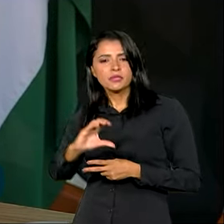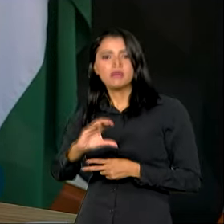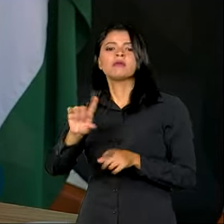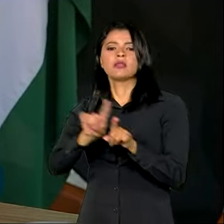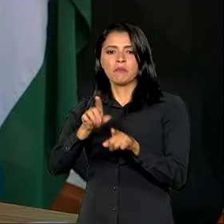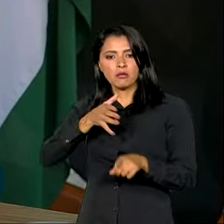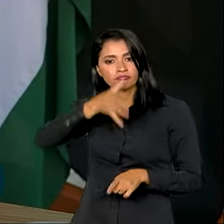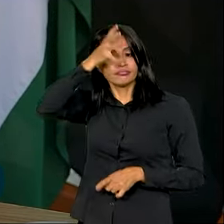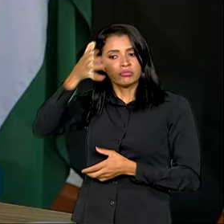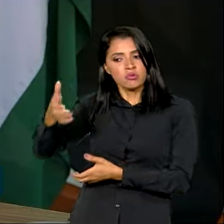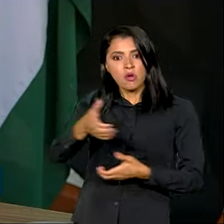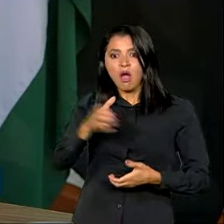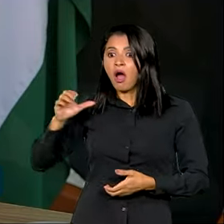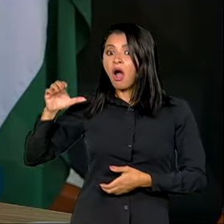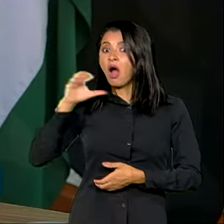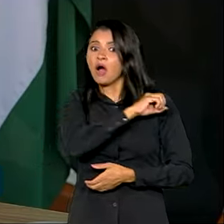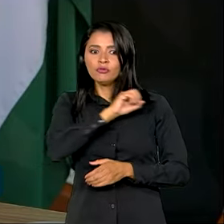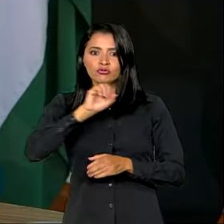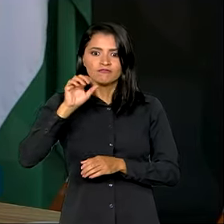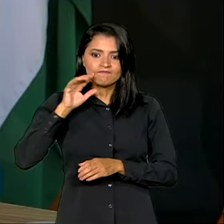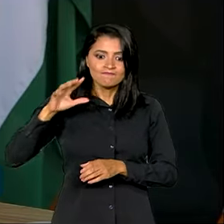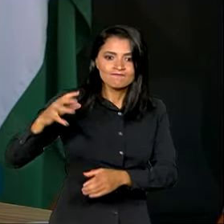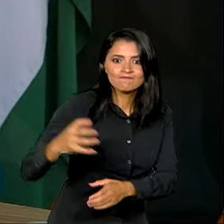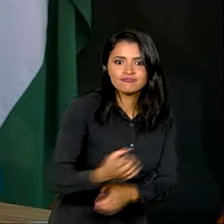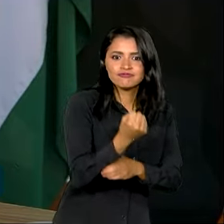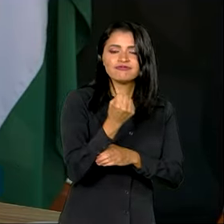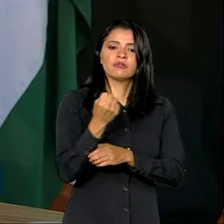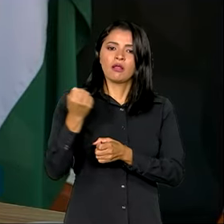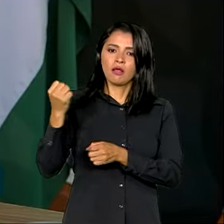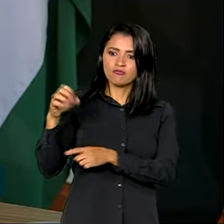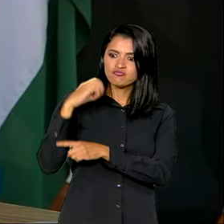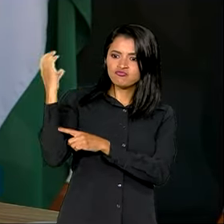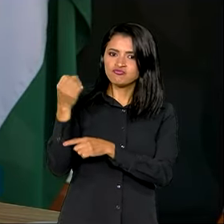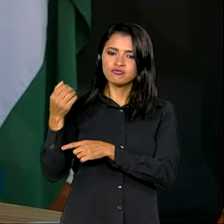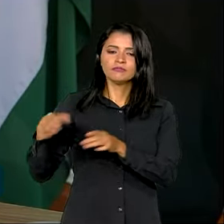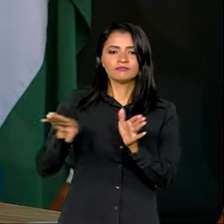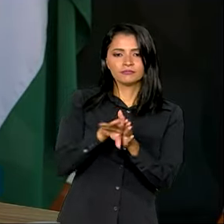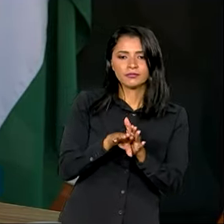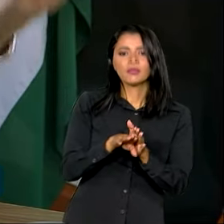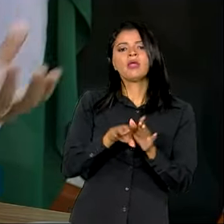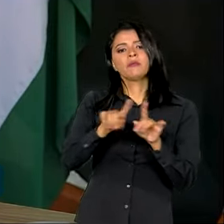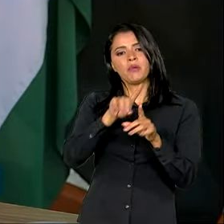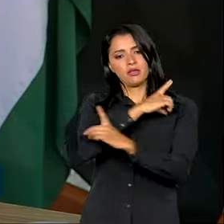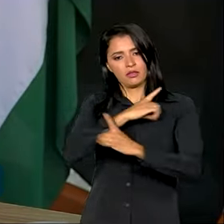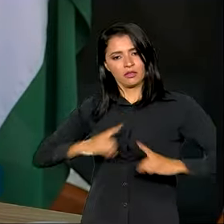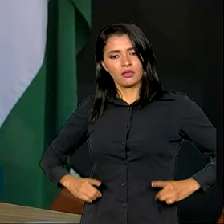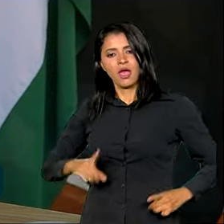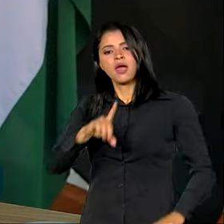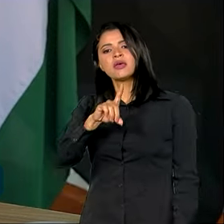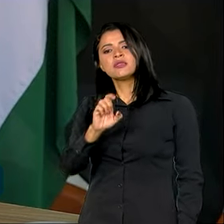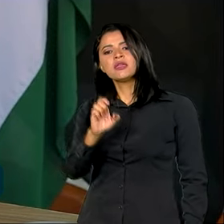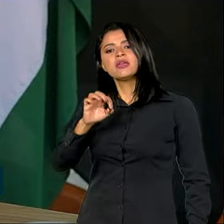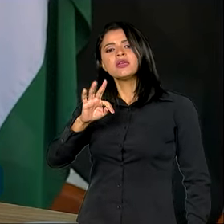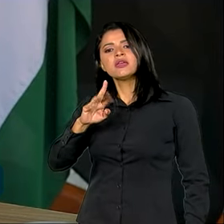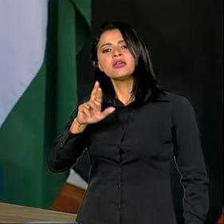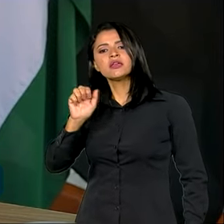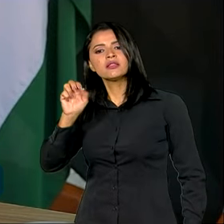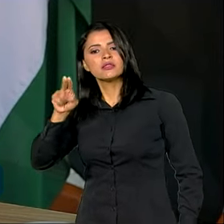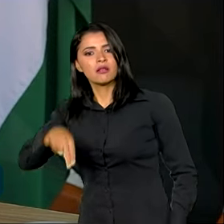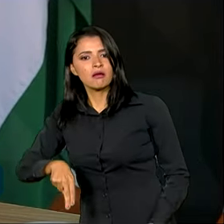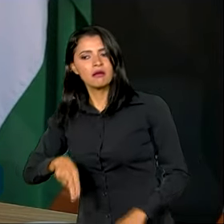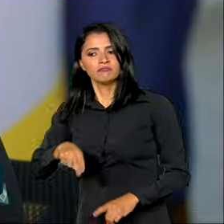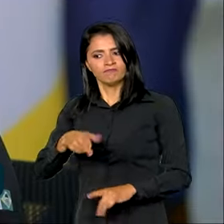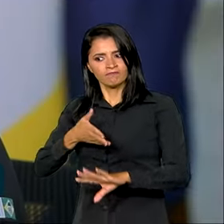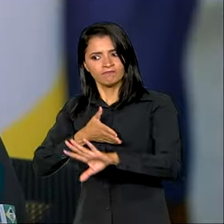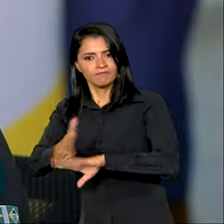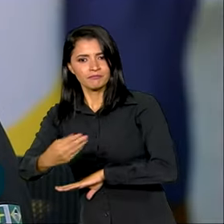Bombeiros e o socorro rapidamente prestado pelo Corpo de Bombeiros. O Detran também, significando a presença do Estado